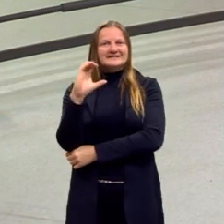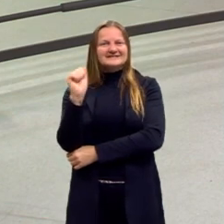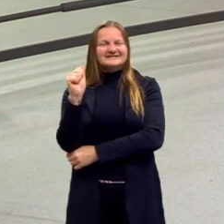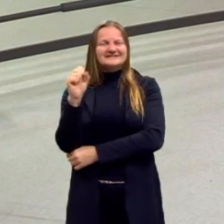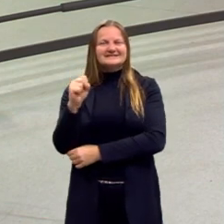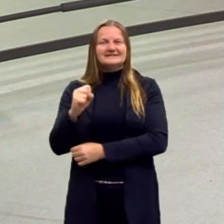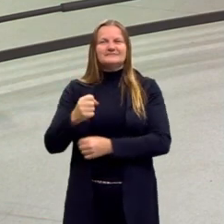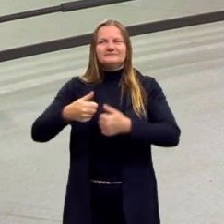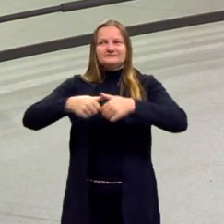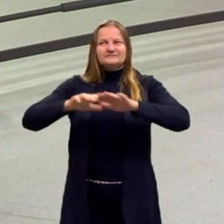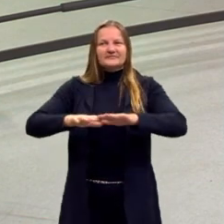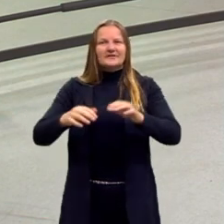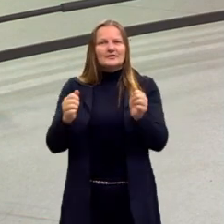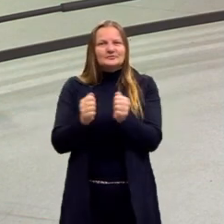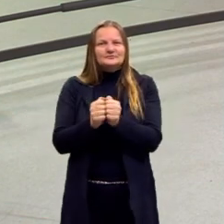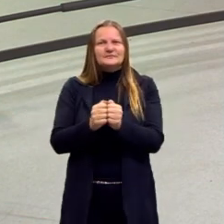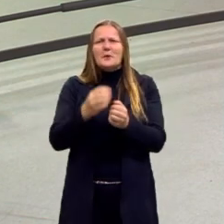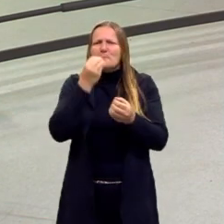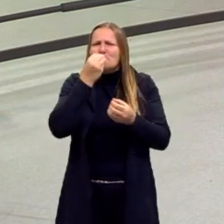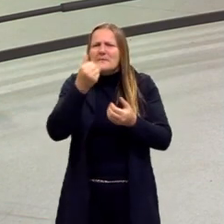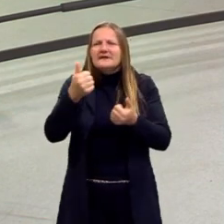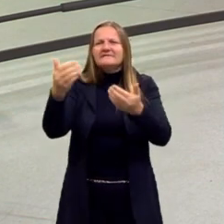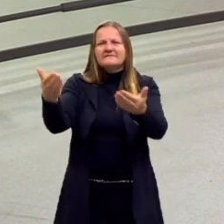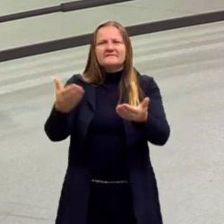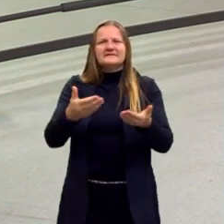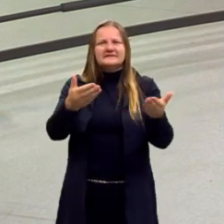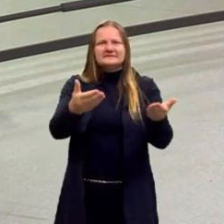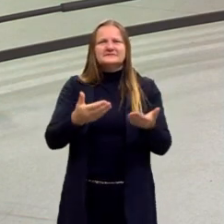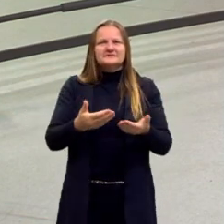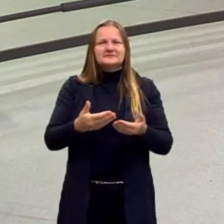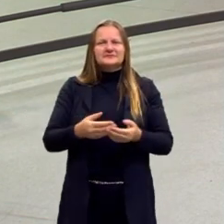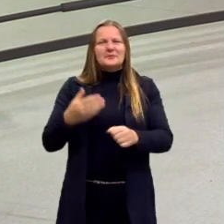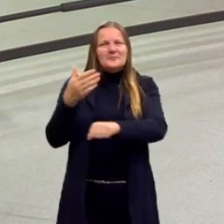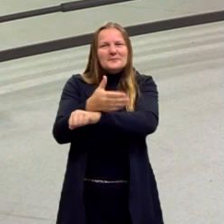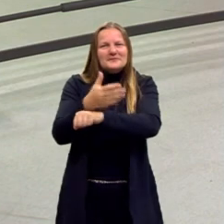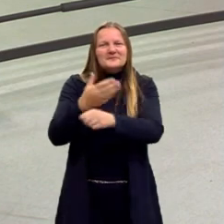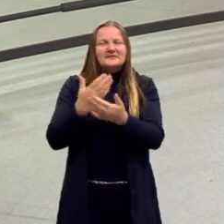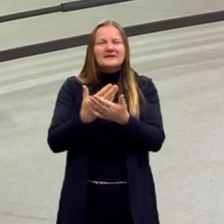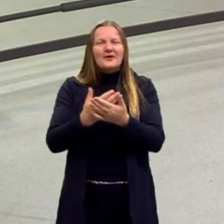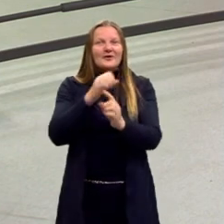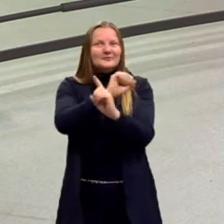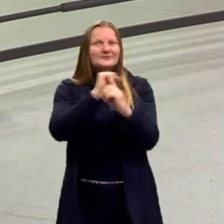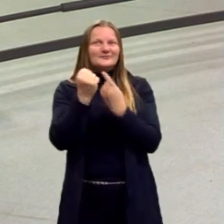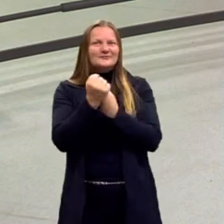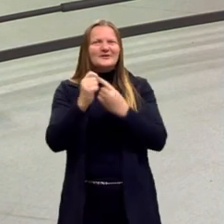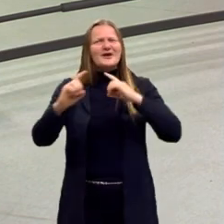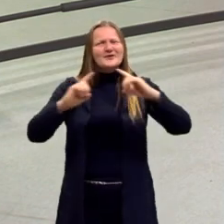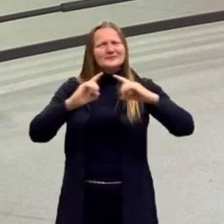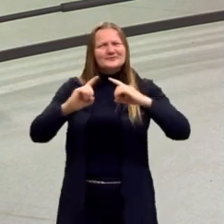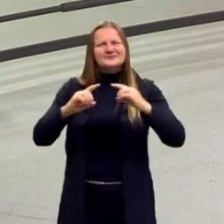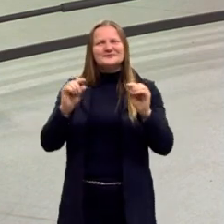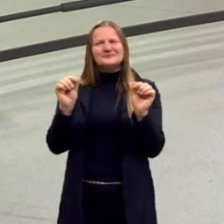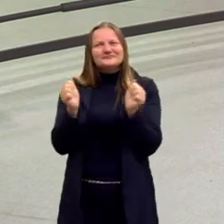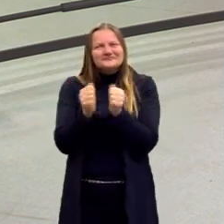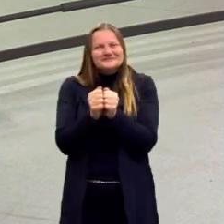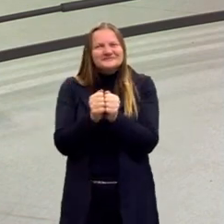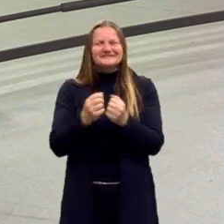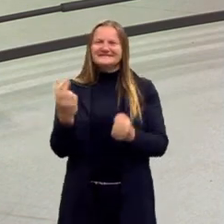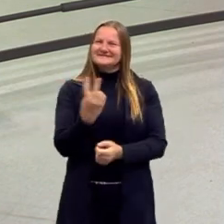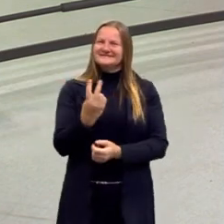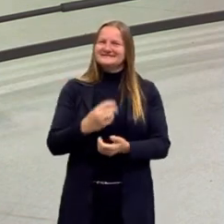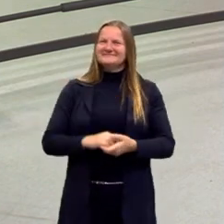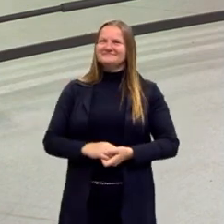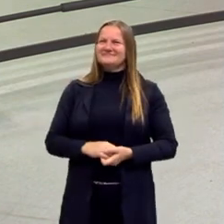estúdio da TVE, Lucas, seja bem-vindo para participar dessa aula de Sociologia, discutir um pouco, daí, rapaz, bem?